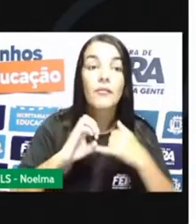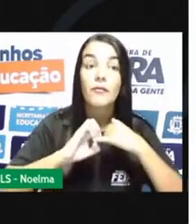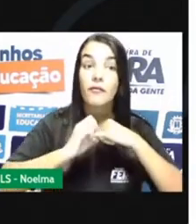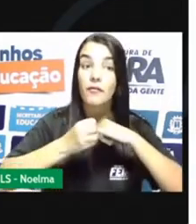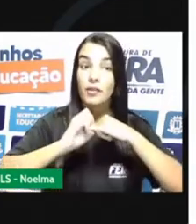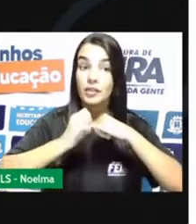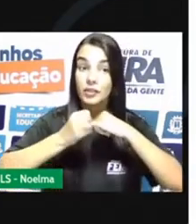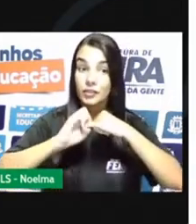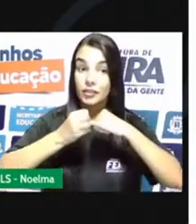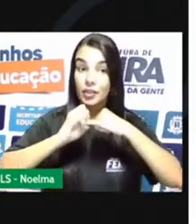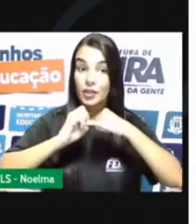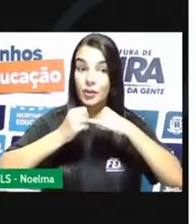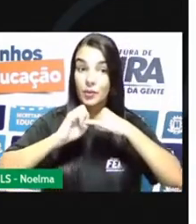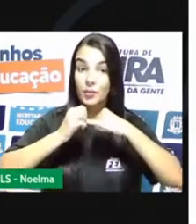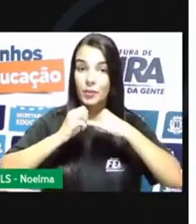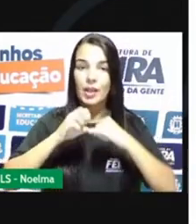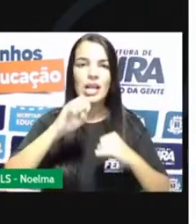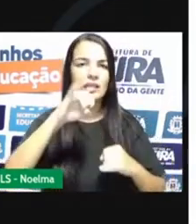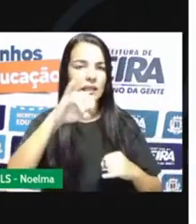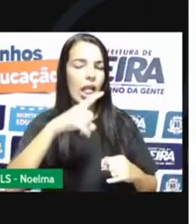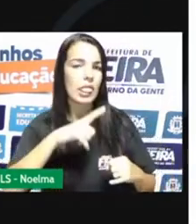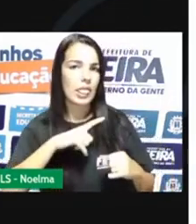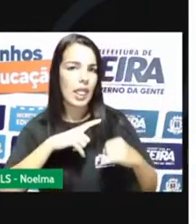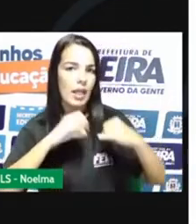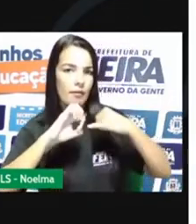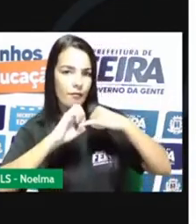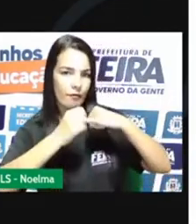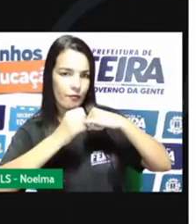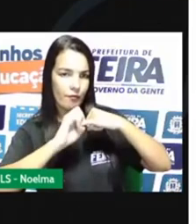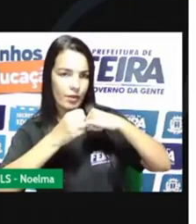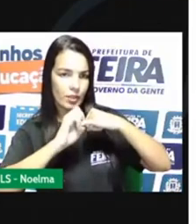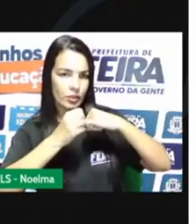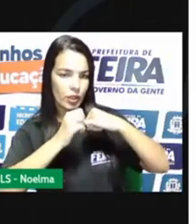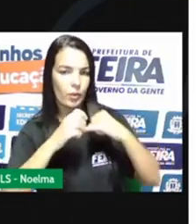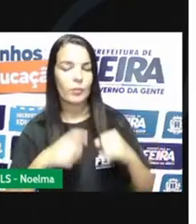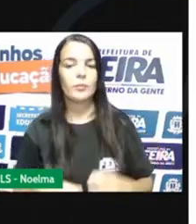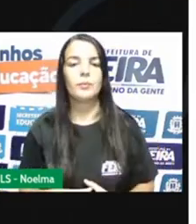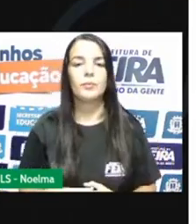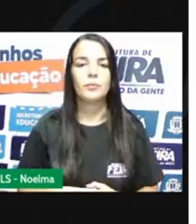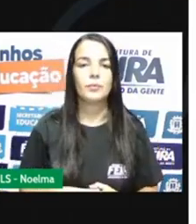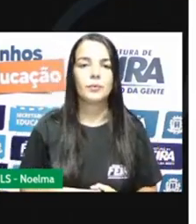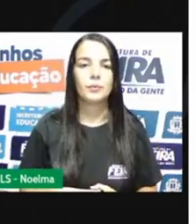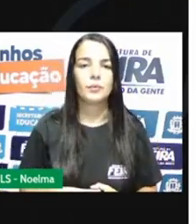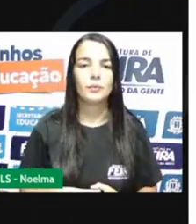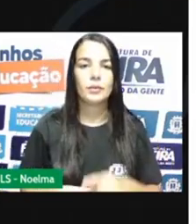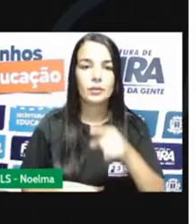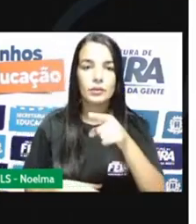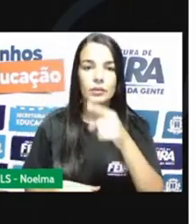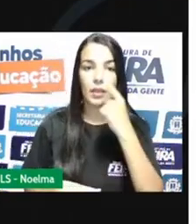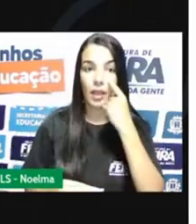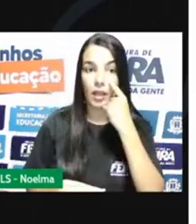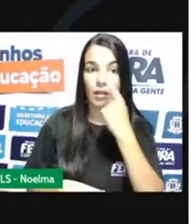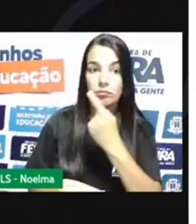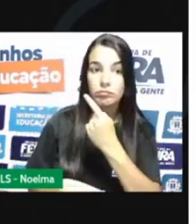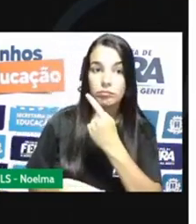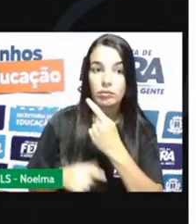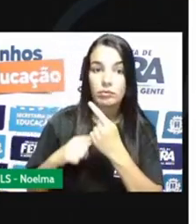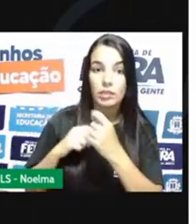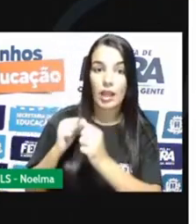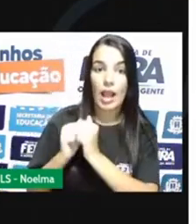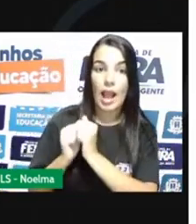Ó, feijão. Se eu tenho um feijão, um pouquinho de feijão aqui no copo, e a Pró pega o que aqui, ó?